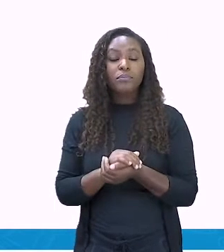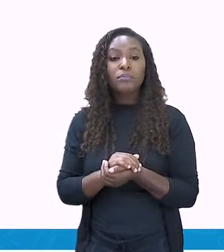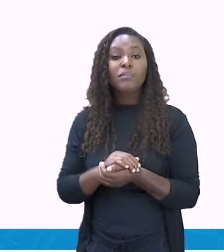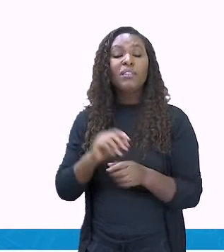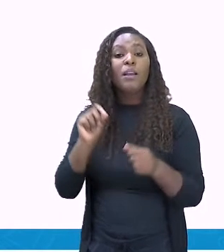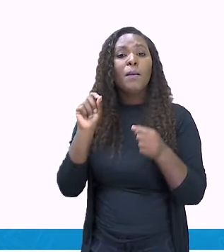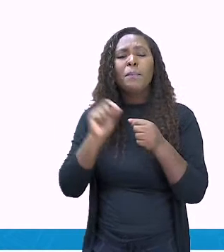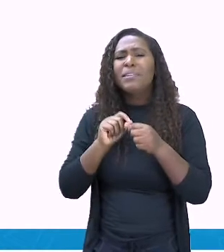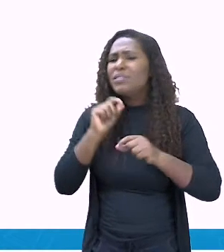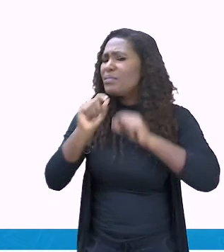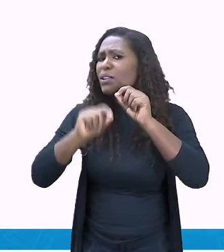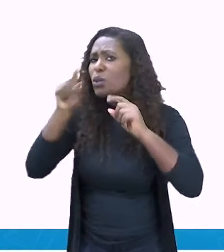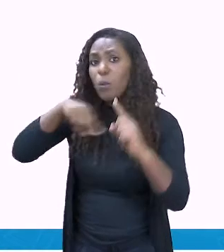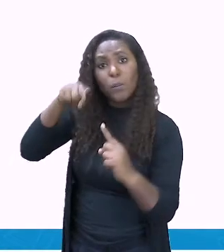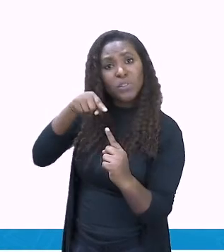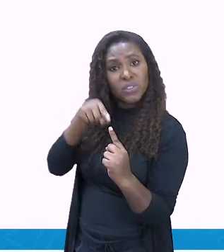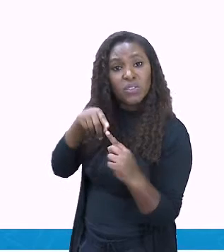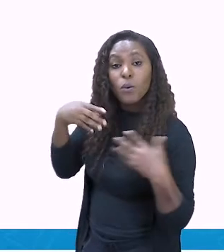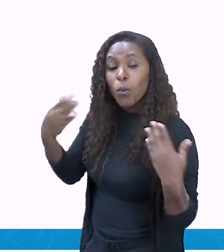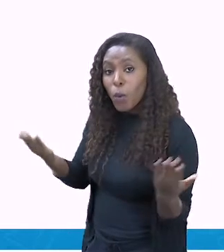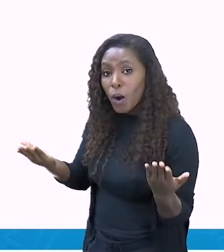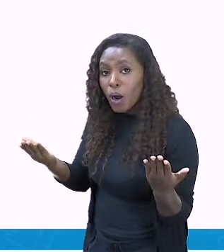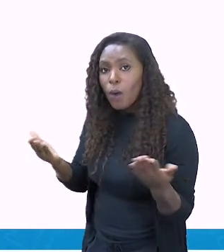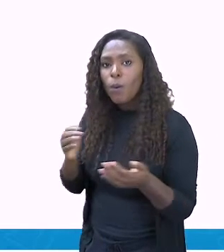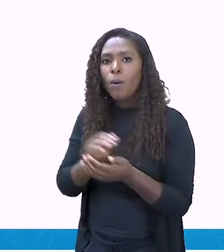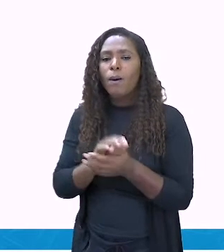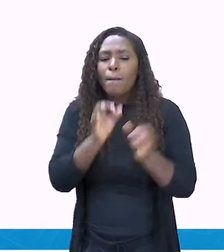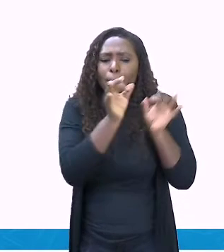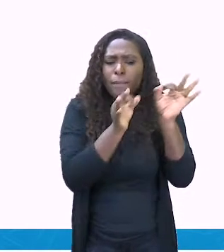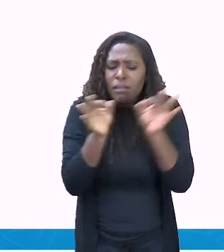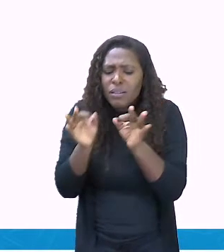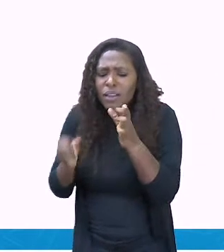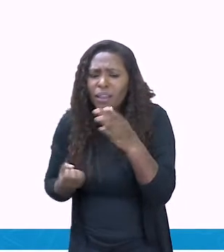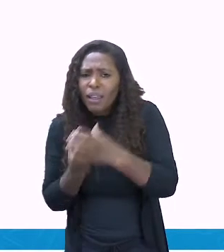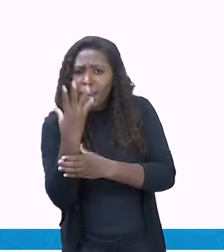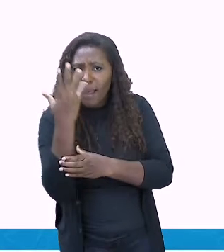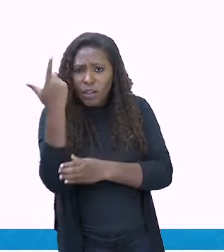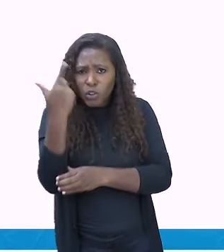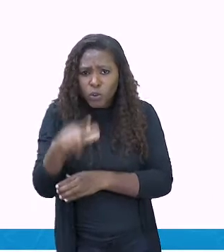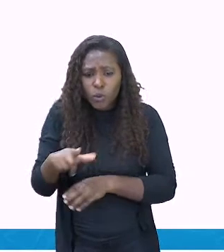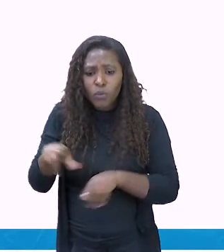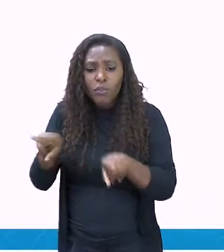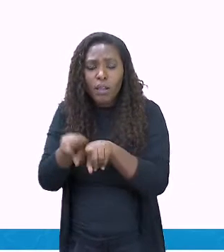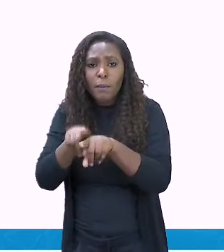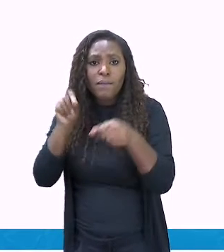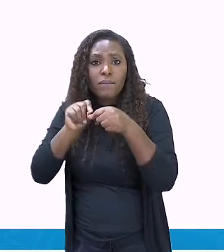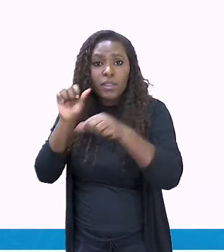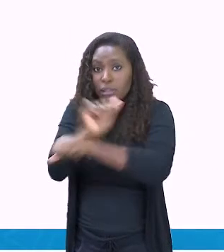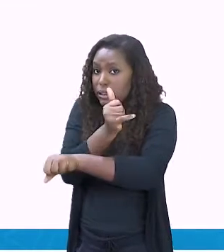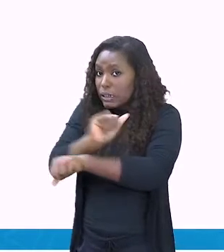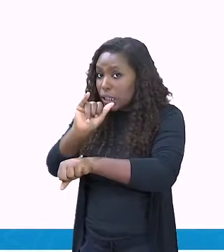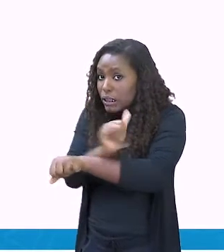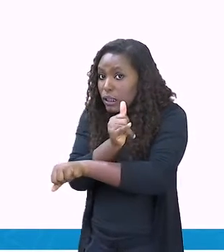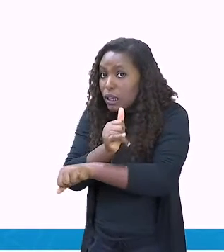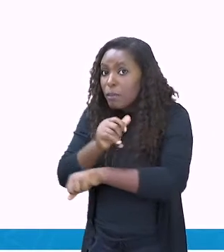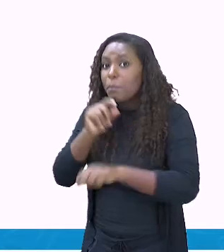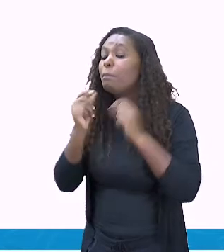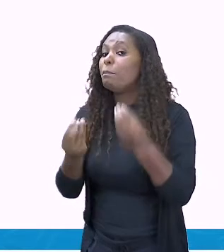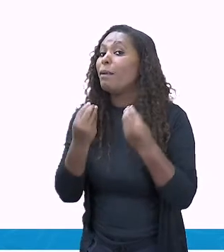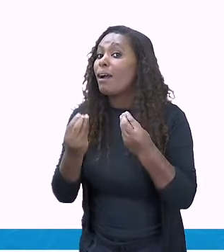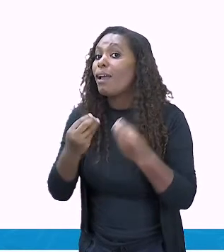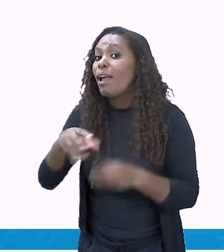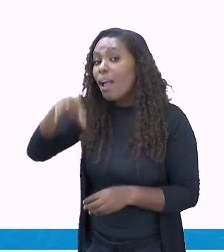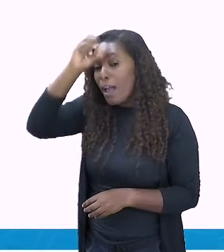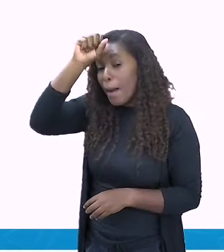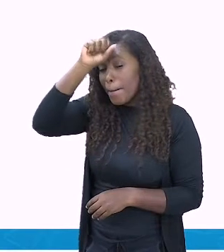Habilidades. Planejar, recriar e utilizar estratégias para aprender elementos constitutivos